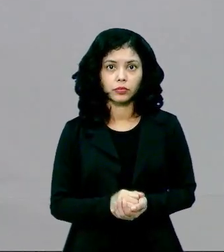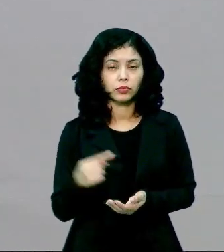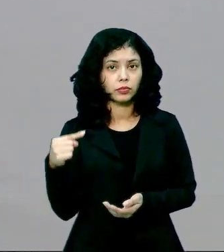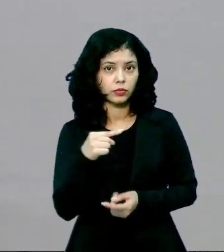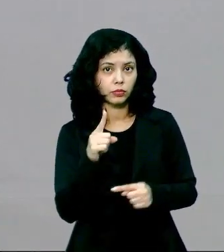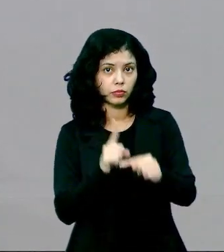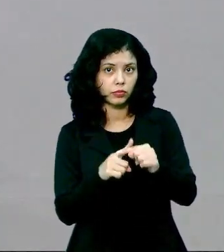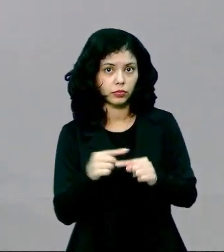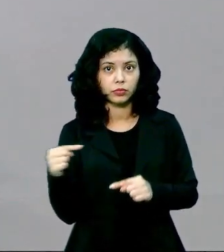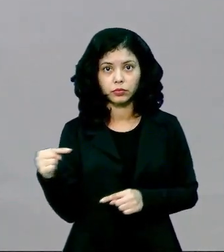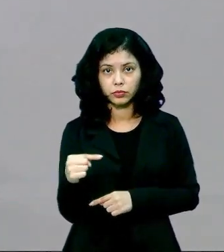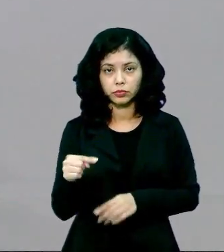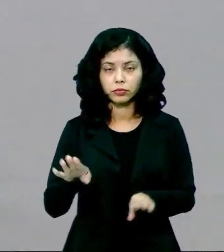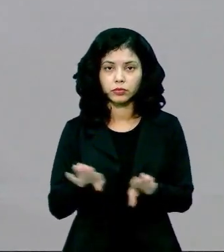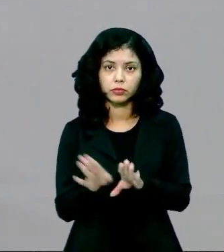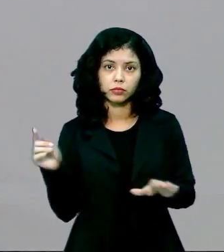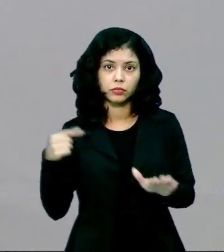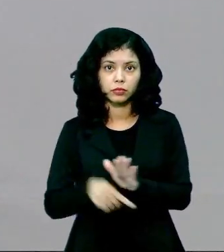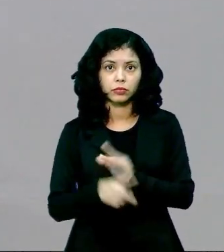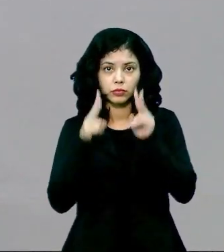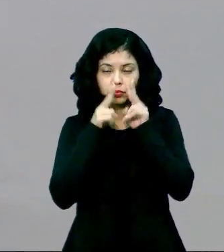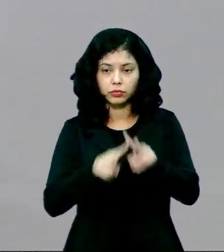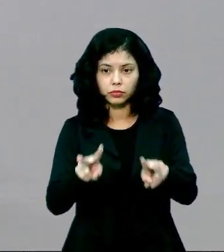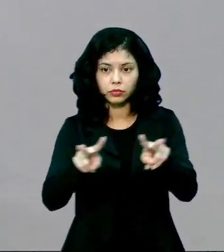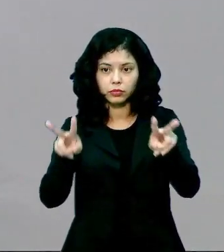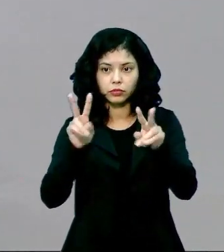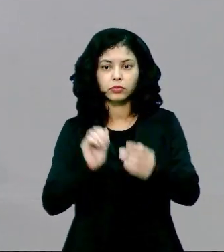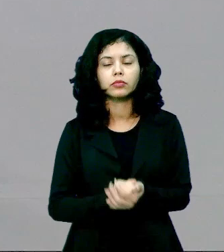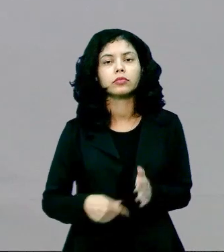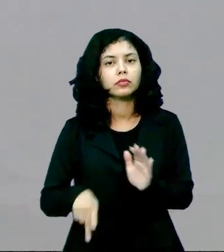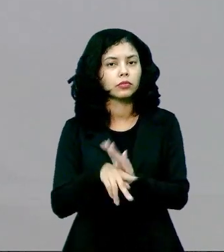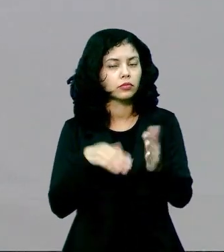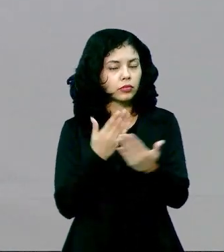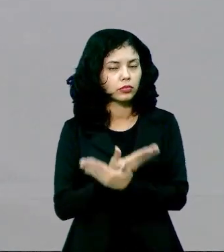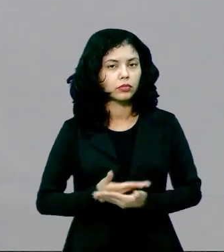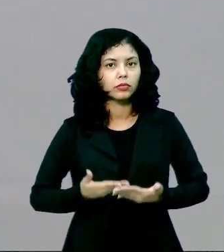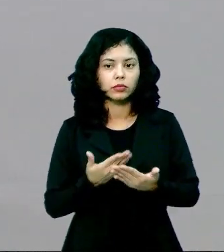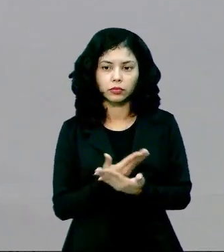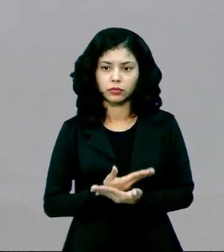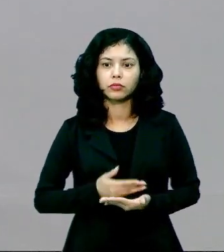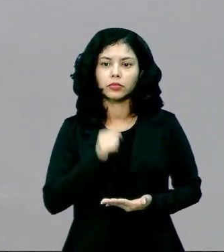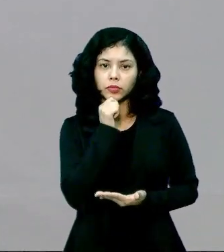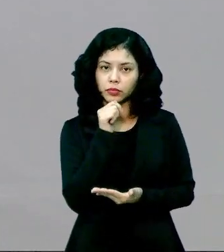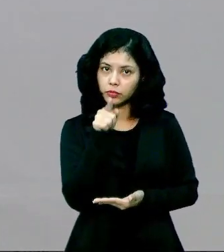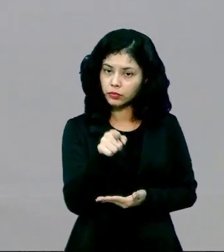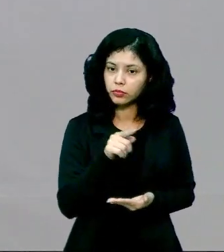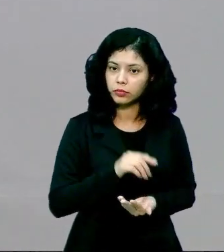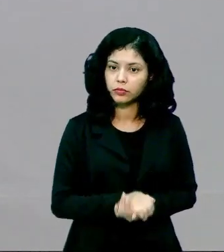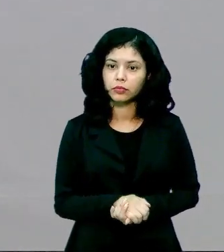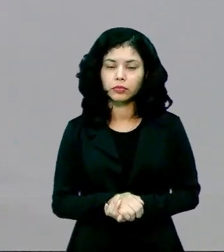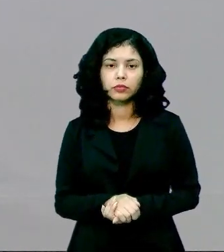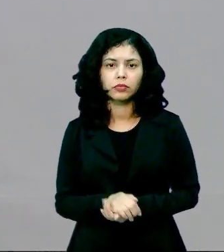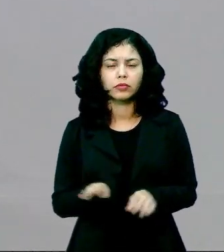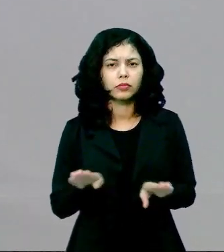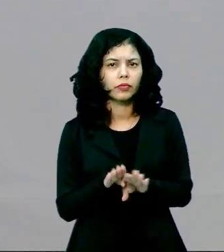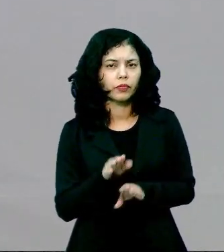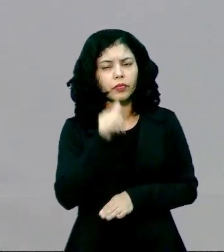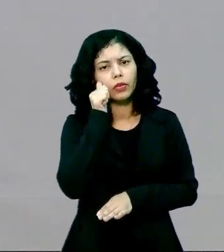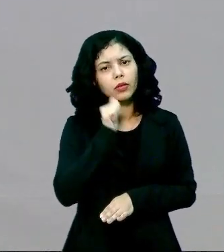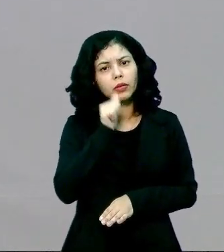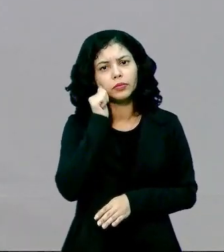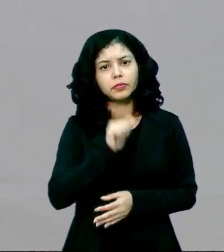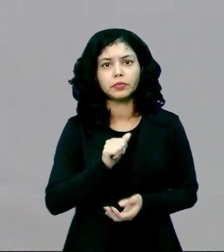porque dentro dessa visão conservadora que agora eu mencionava para vocês, a mulher